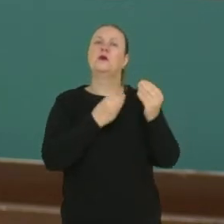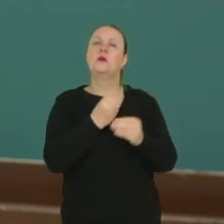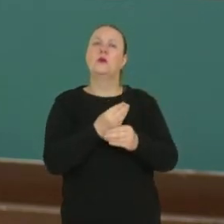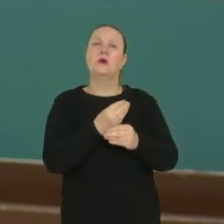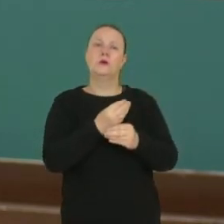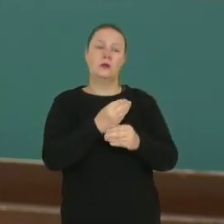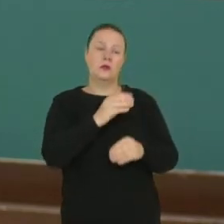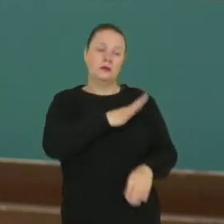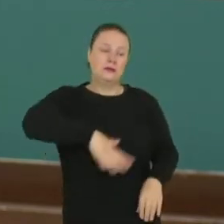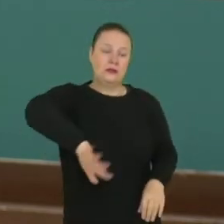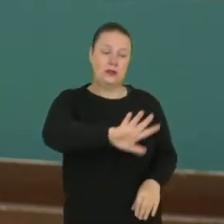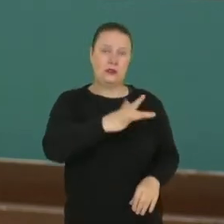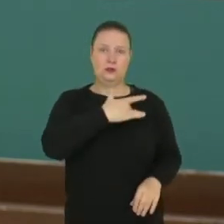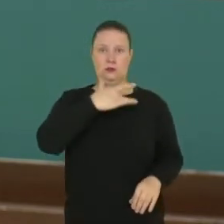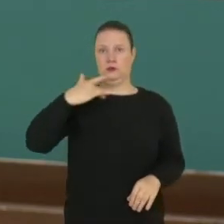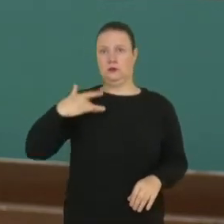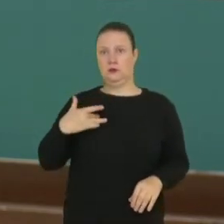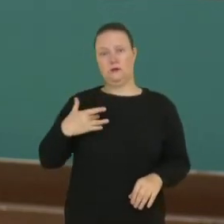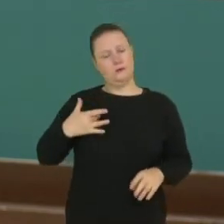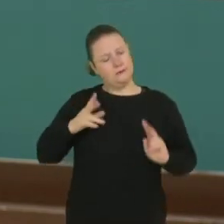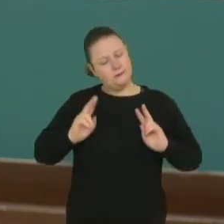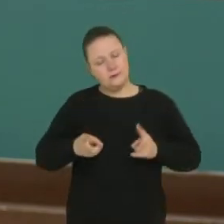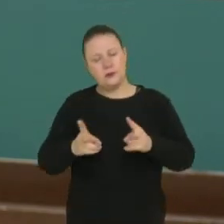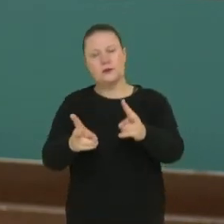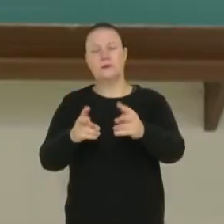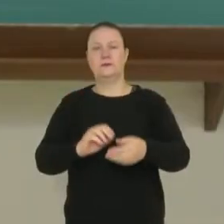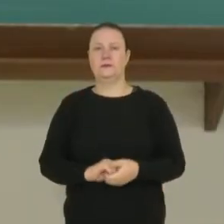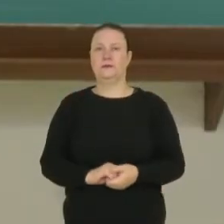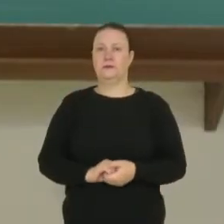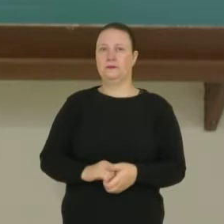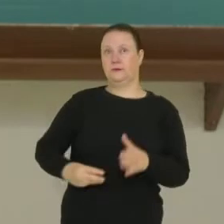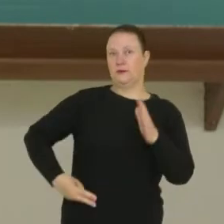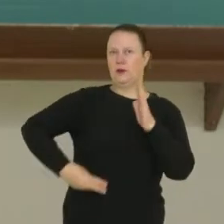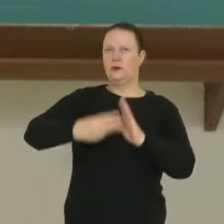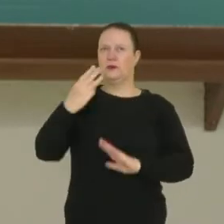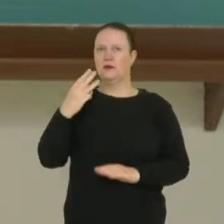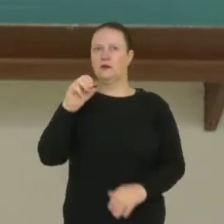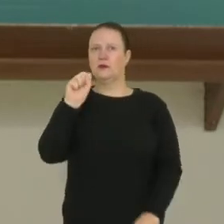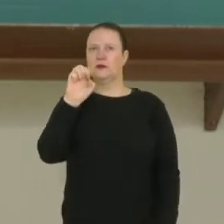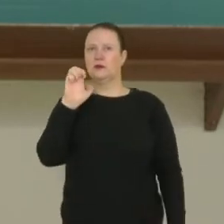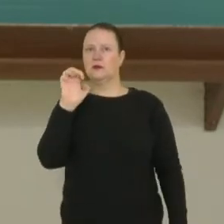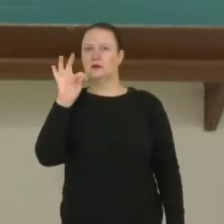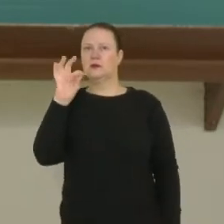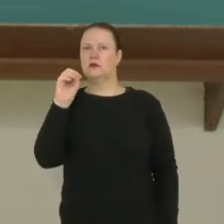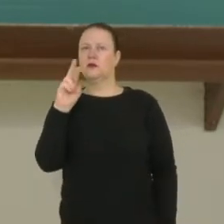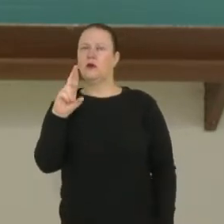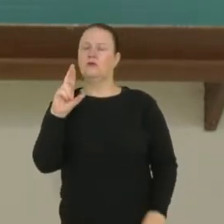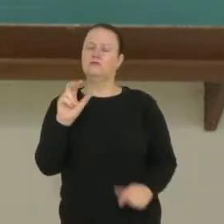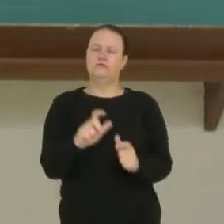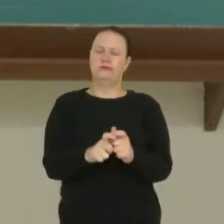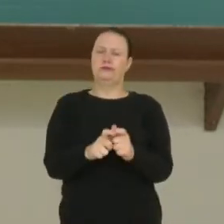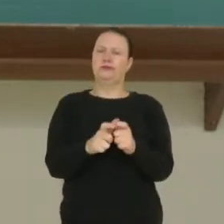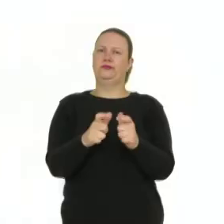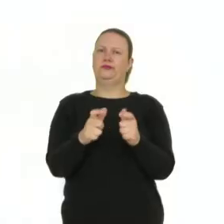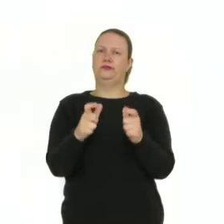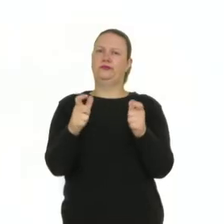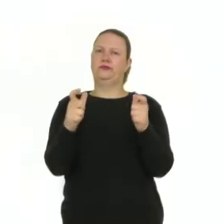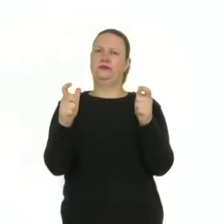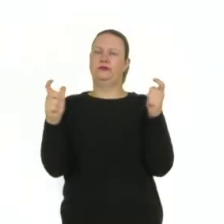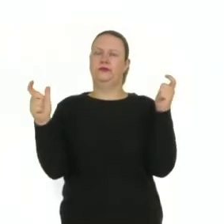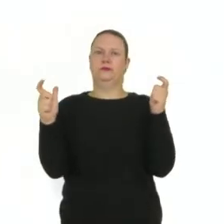de saúde e assim por diante. O setor terciário tem crescido significativamente, né? E esse